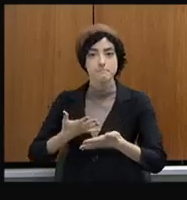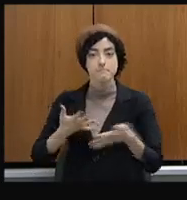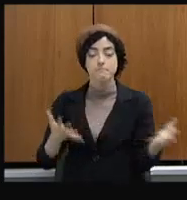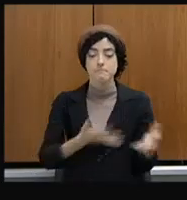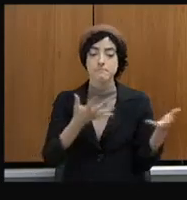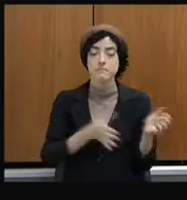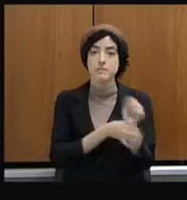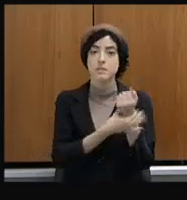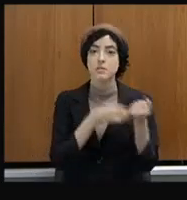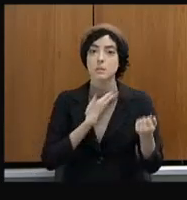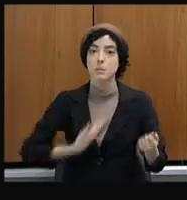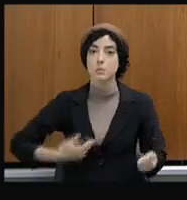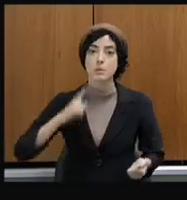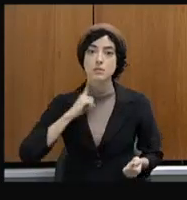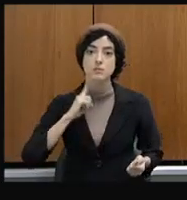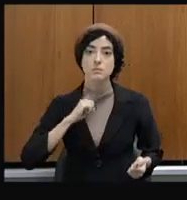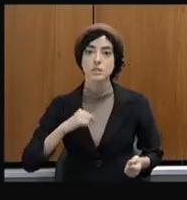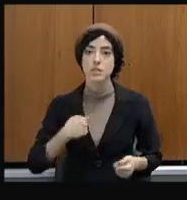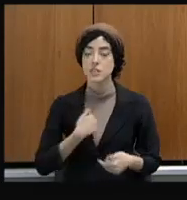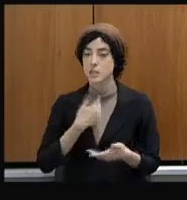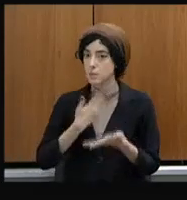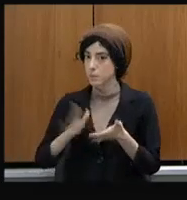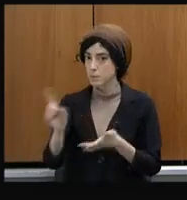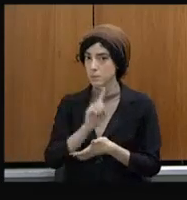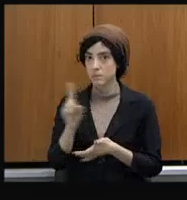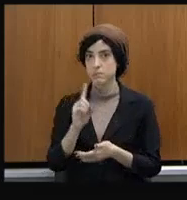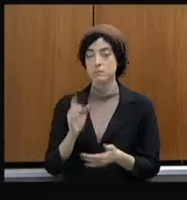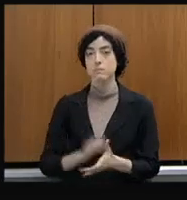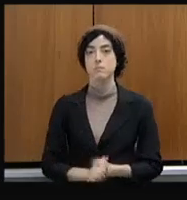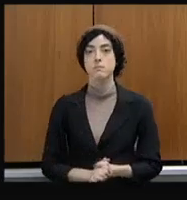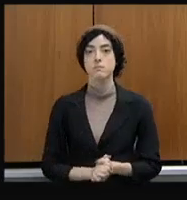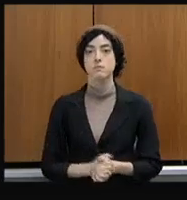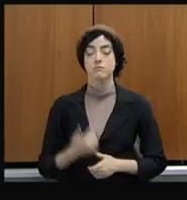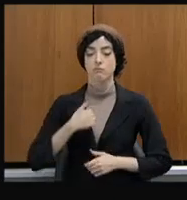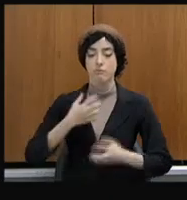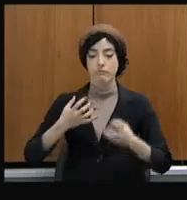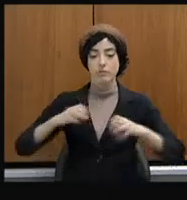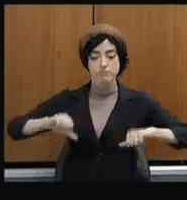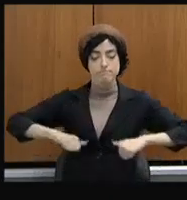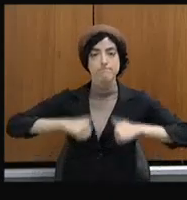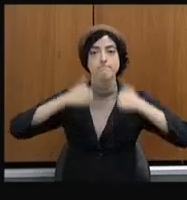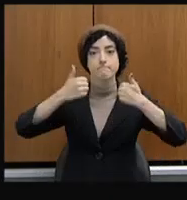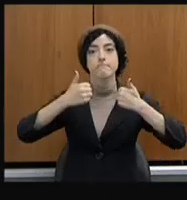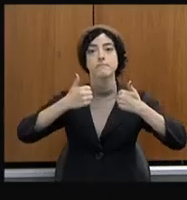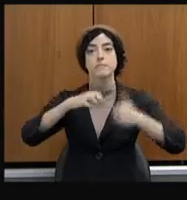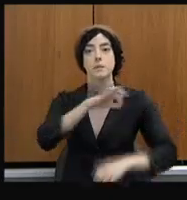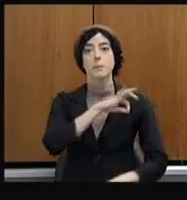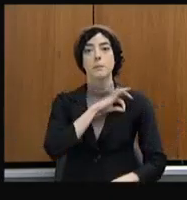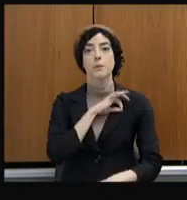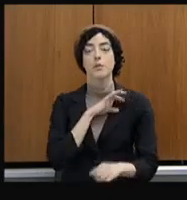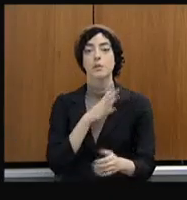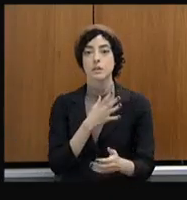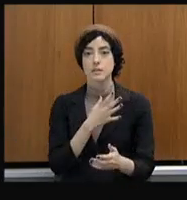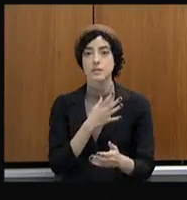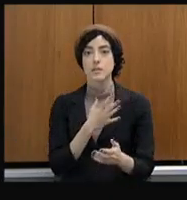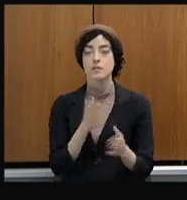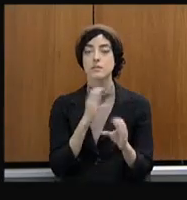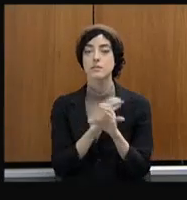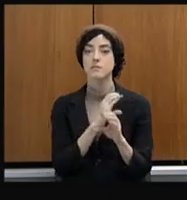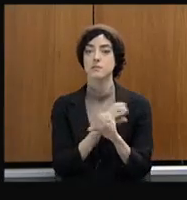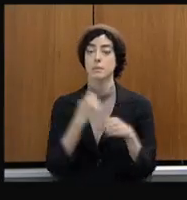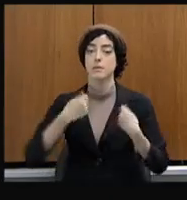pelo melhoramento das atividades da polícia civil. Ela precisa de gente para trabalhar.